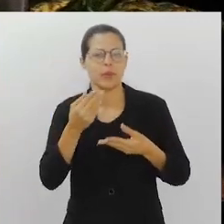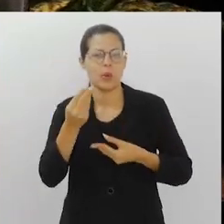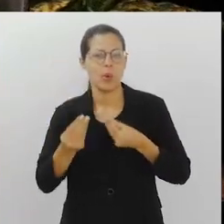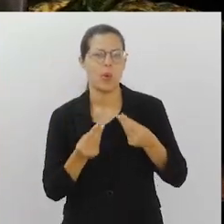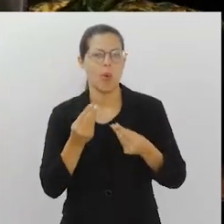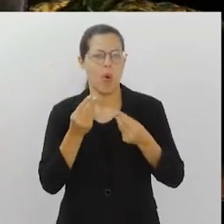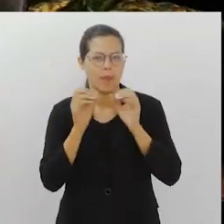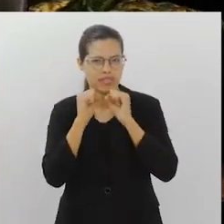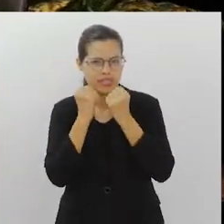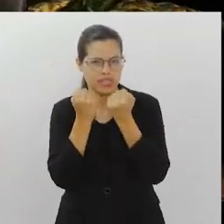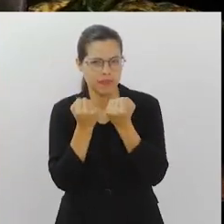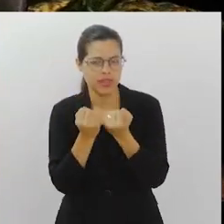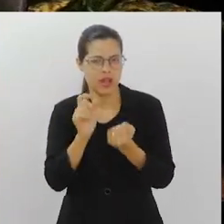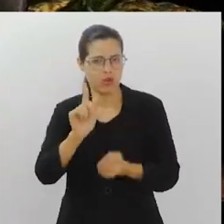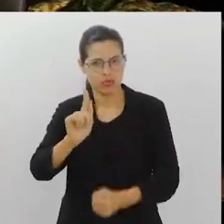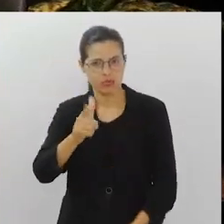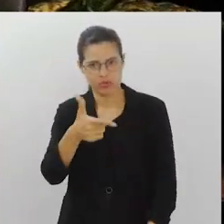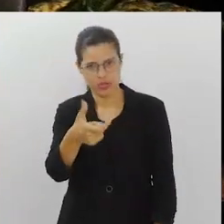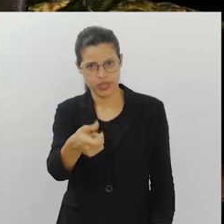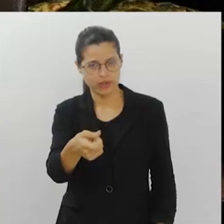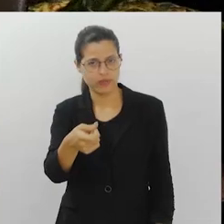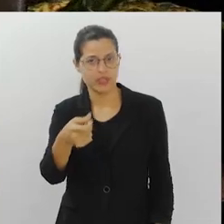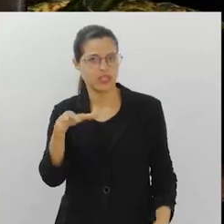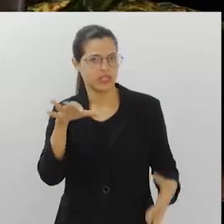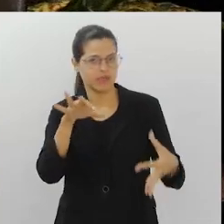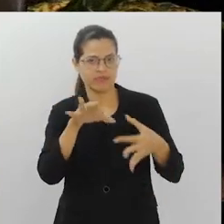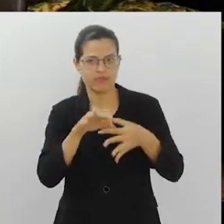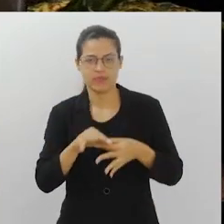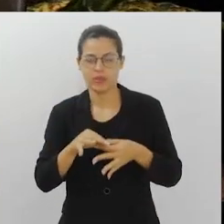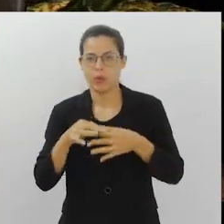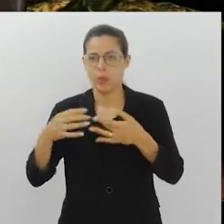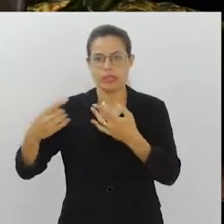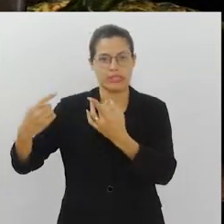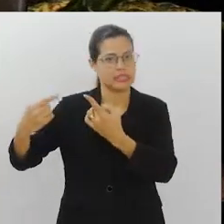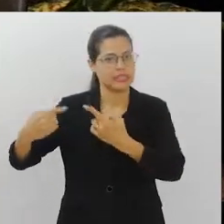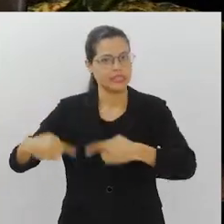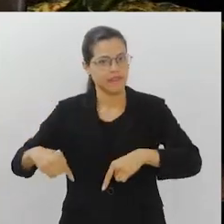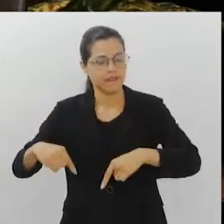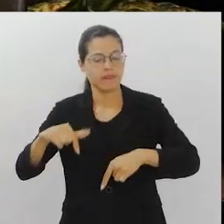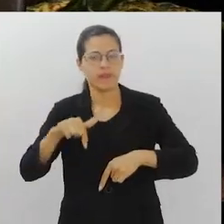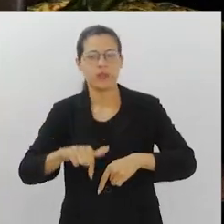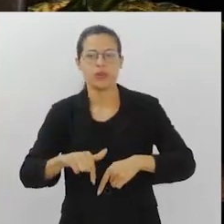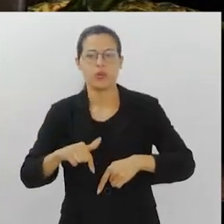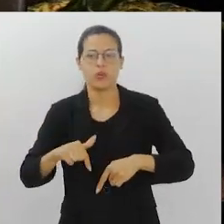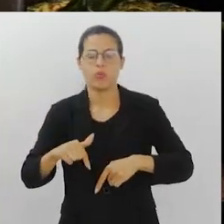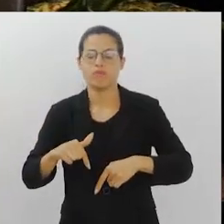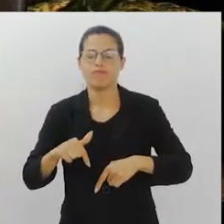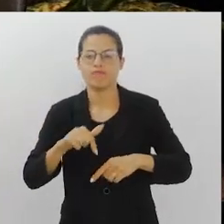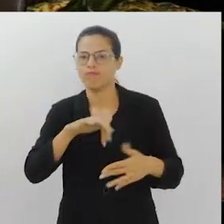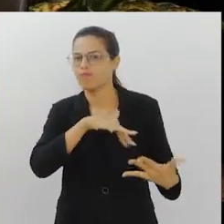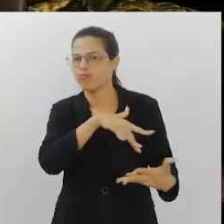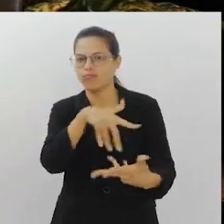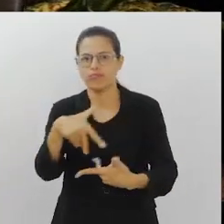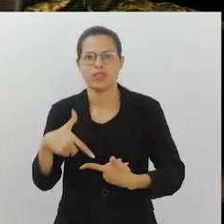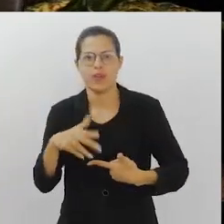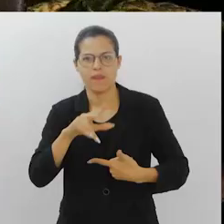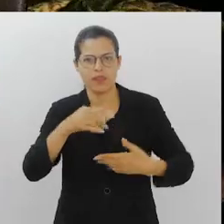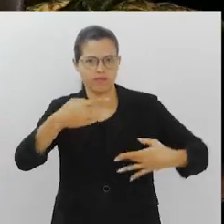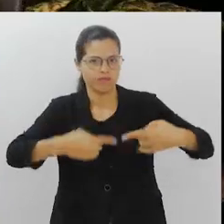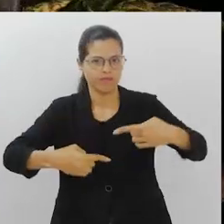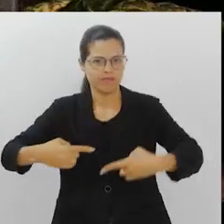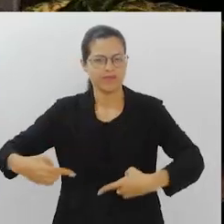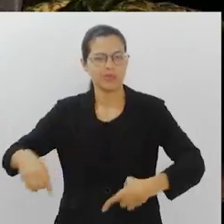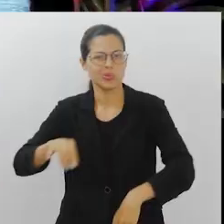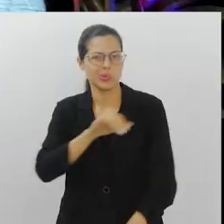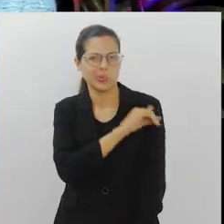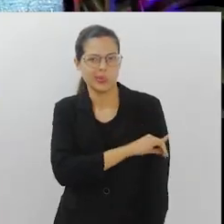essa jornada do G20 se conecta com todos esses desafios globais que vão ser discutidos aqui no Rio de